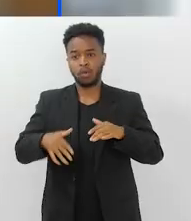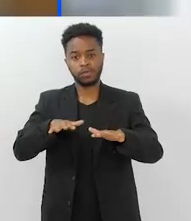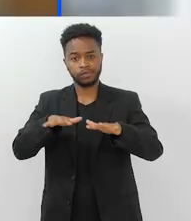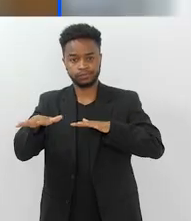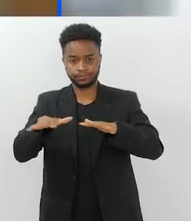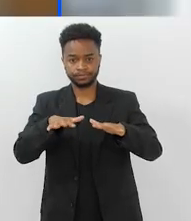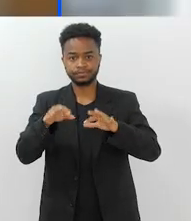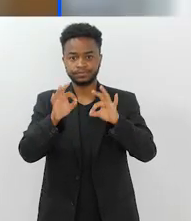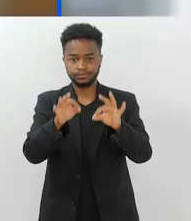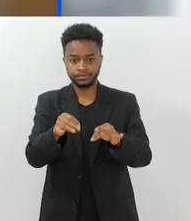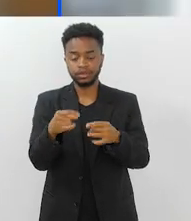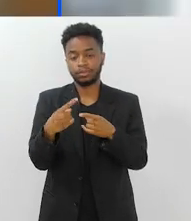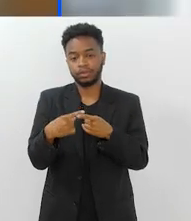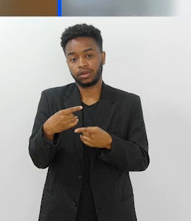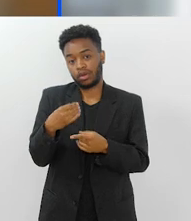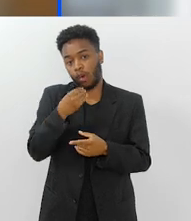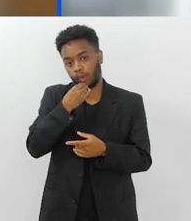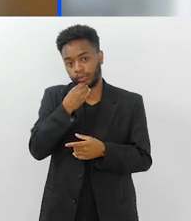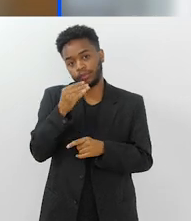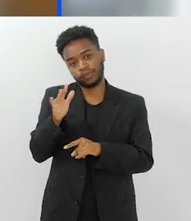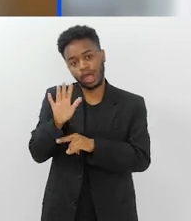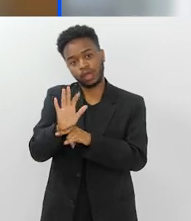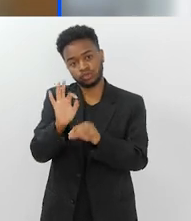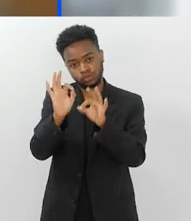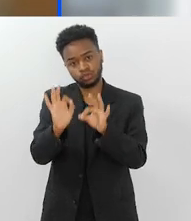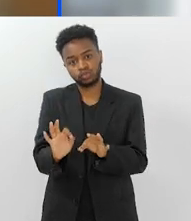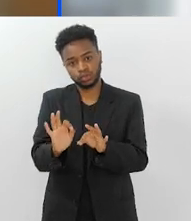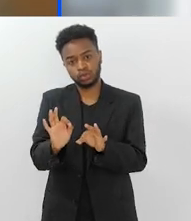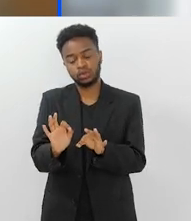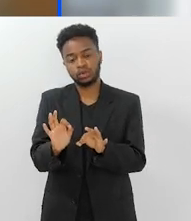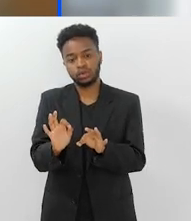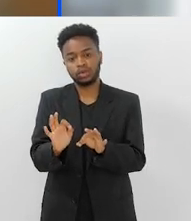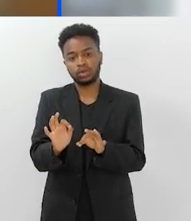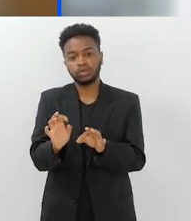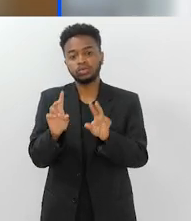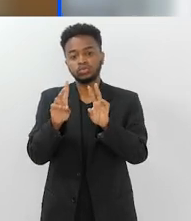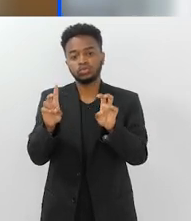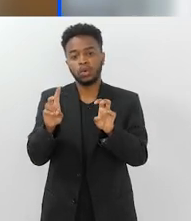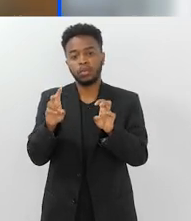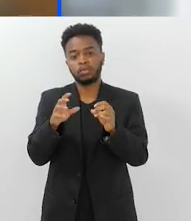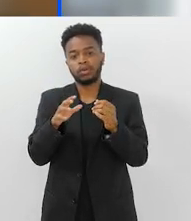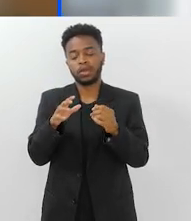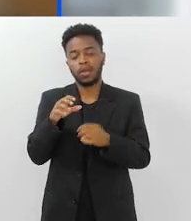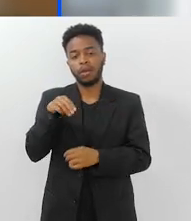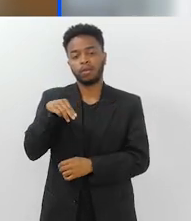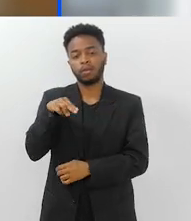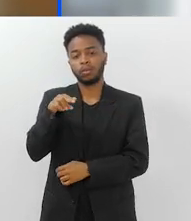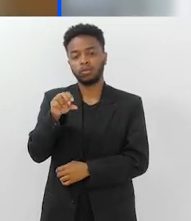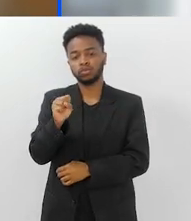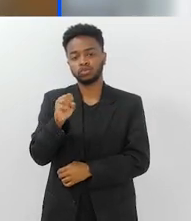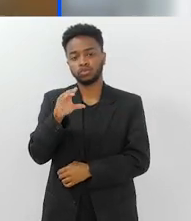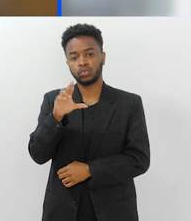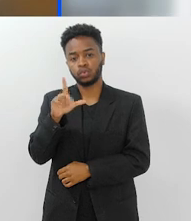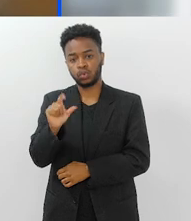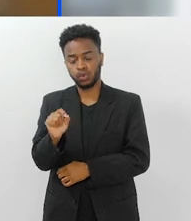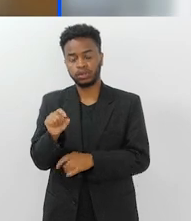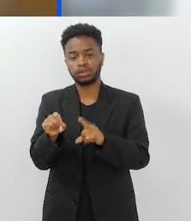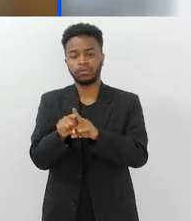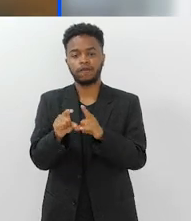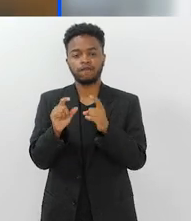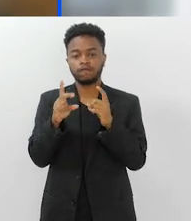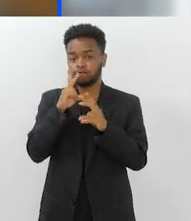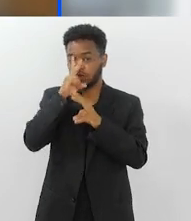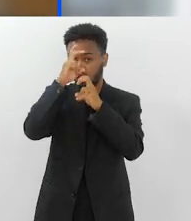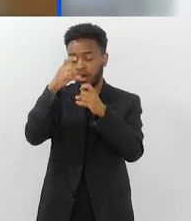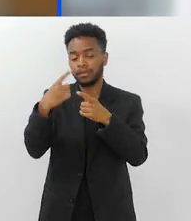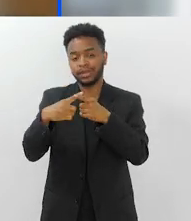movimento, né? O Pilates, ele ajuda principalmente também na questão da musculatura e de força, né? Então, tem